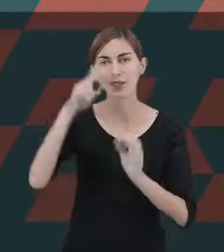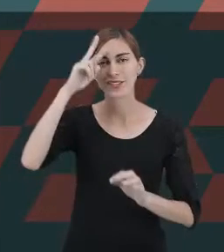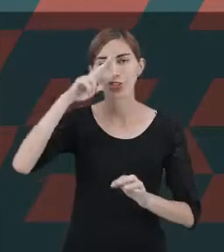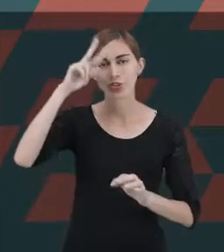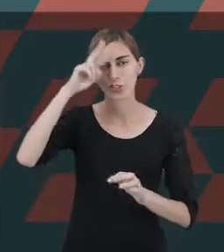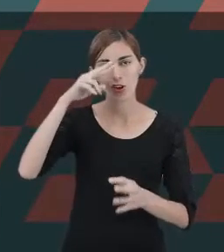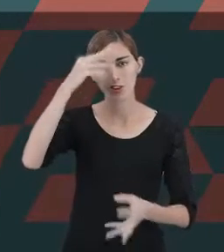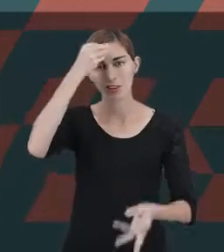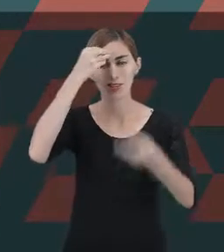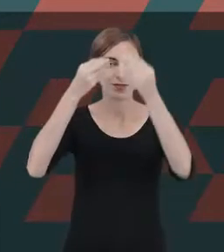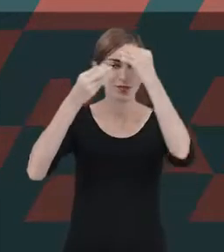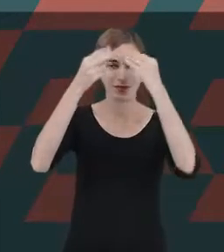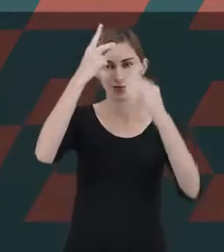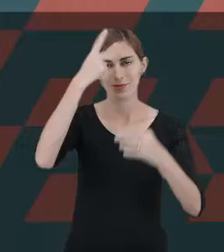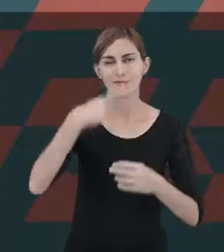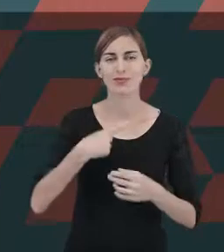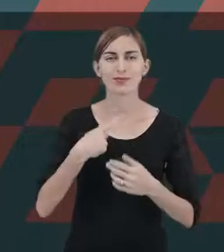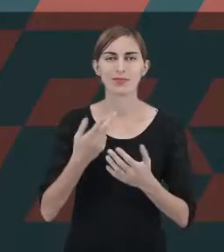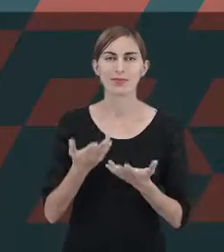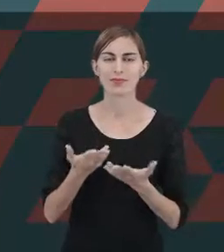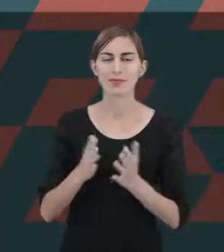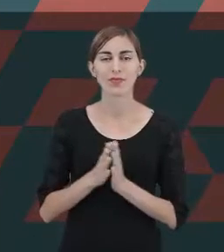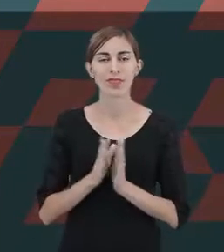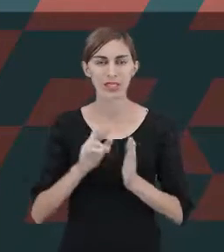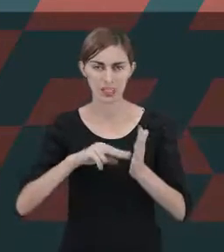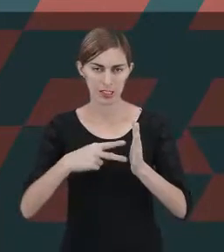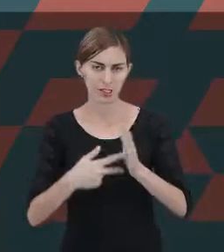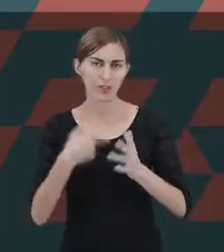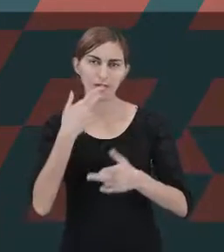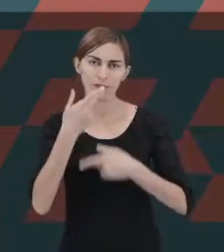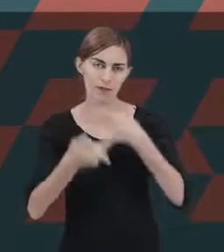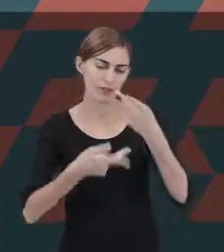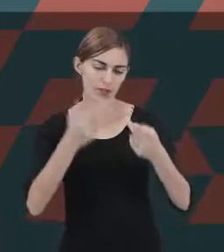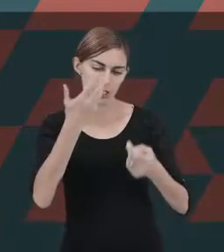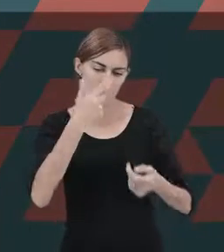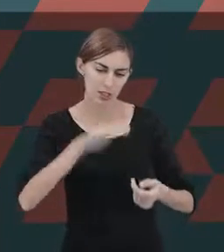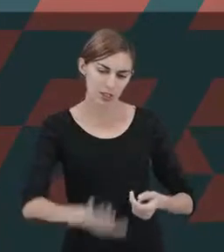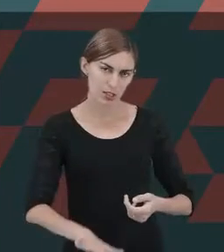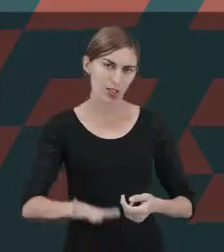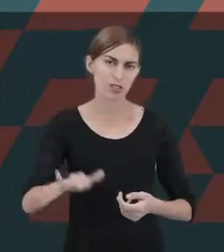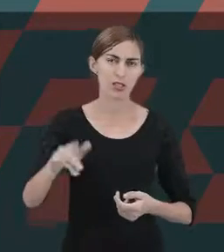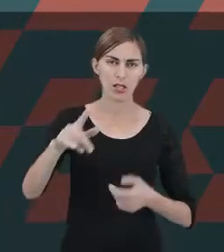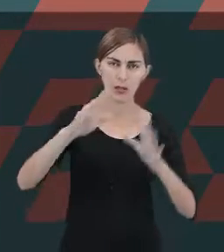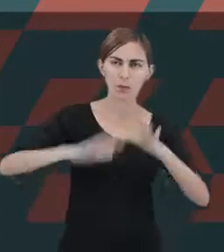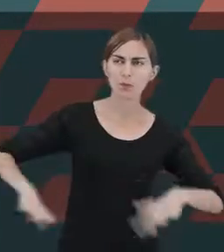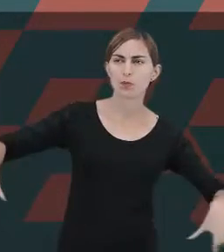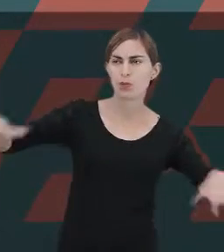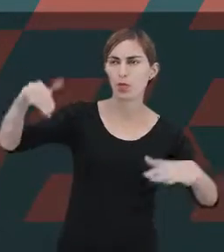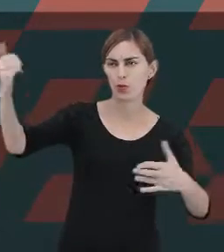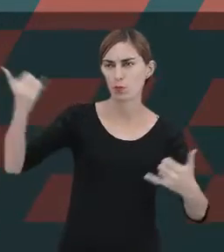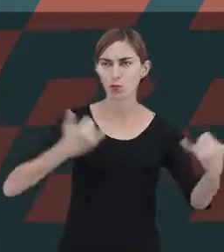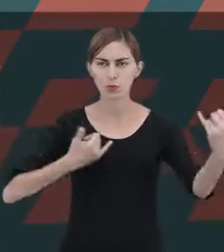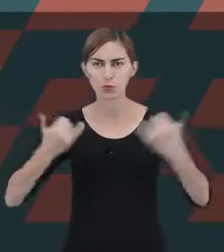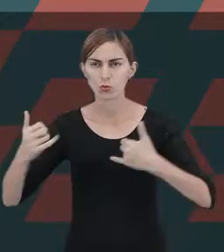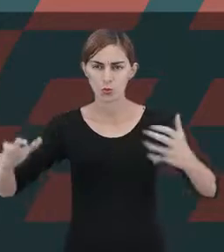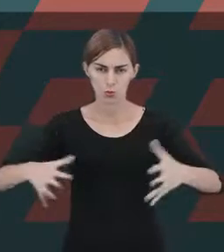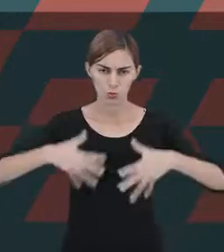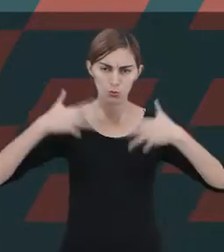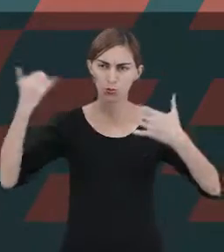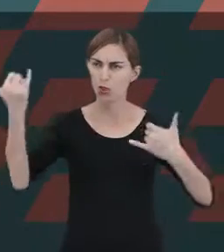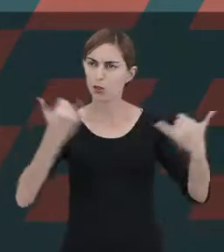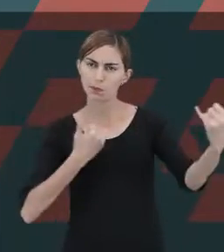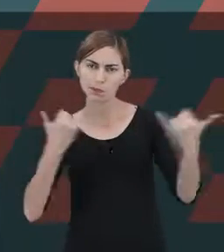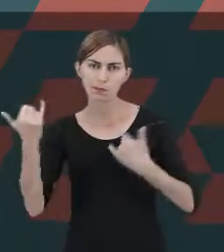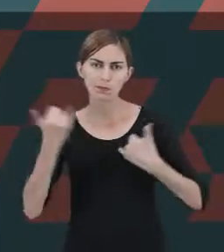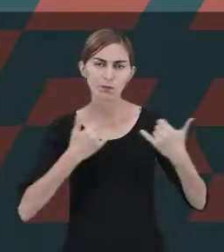Isso significa dizer que a criança, ela recebe do meio externo toda a influência todos os